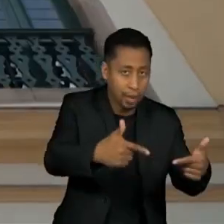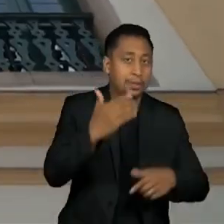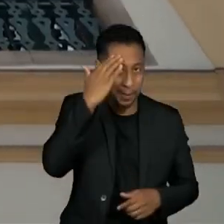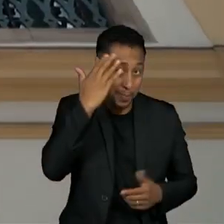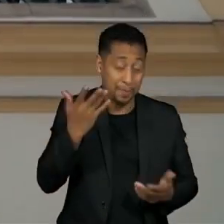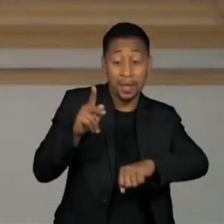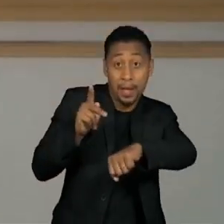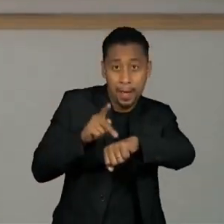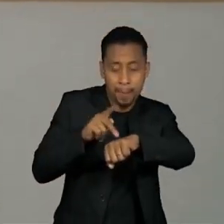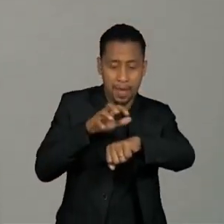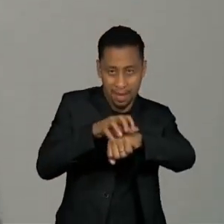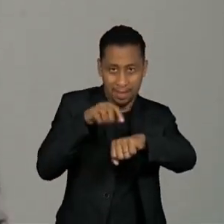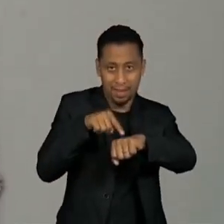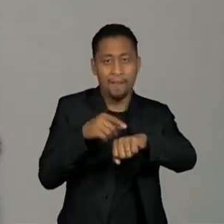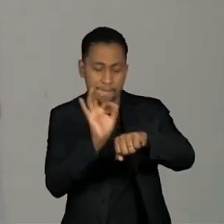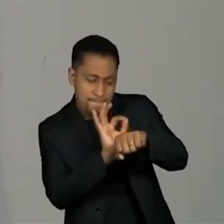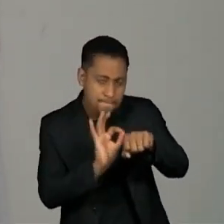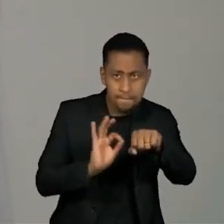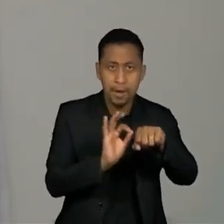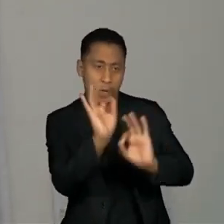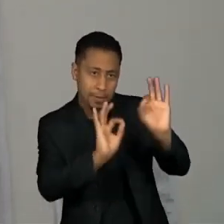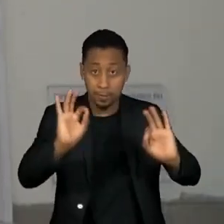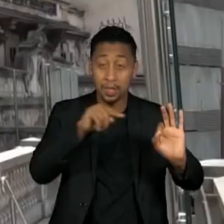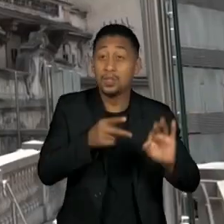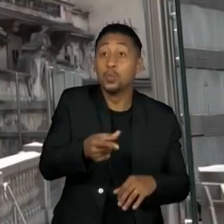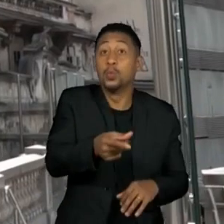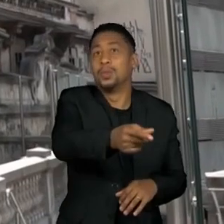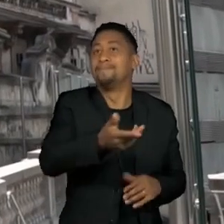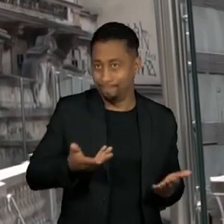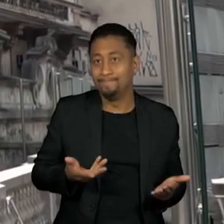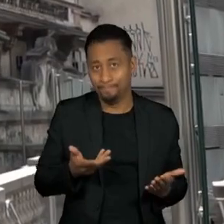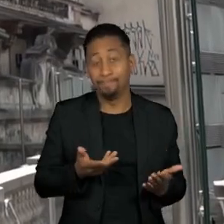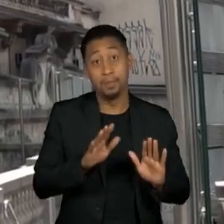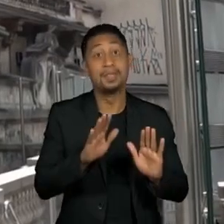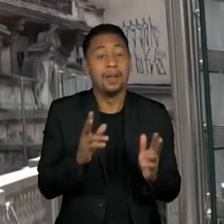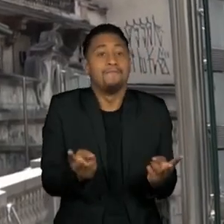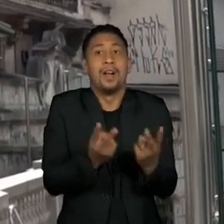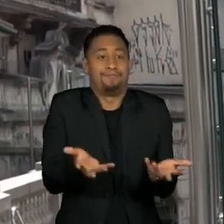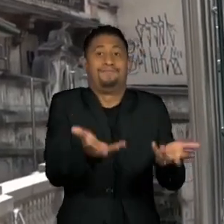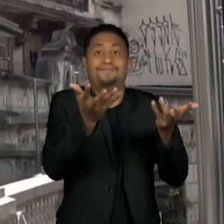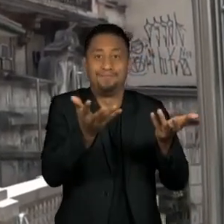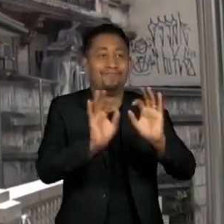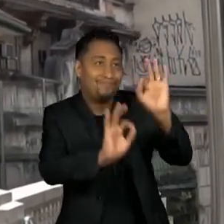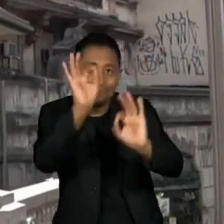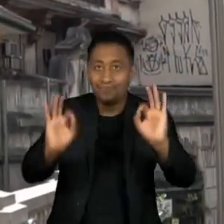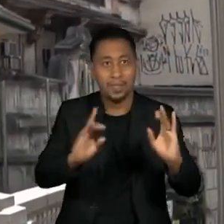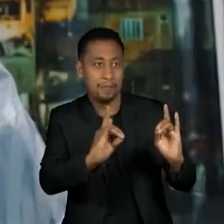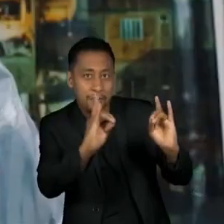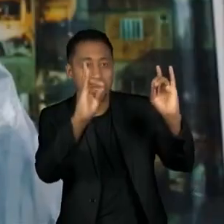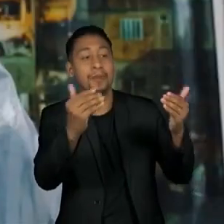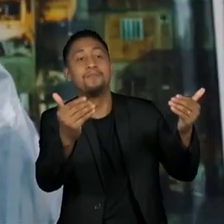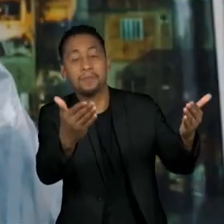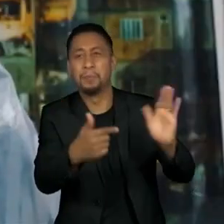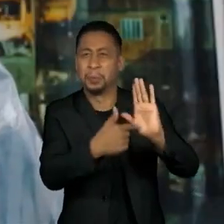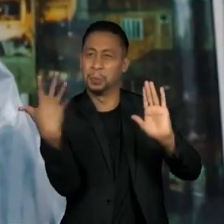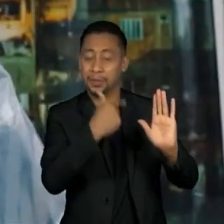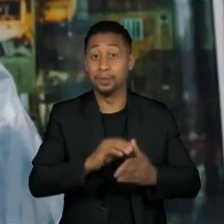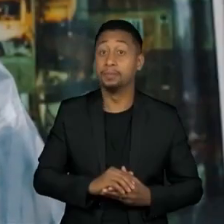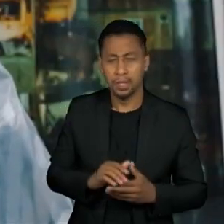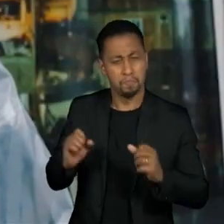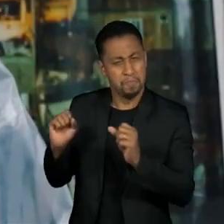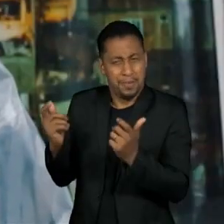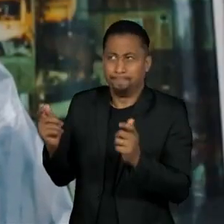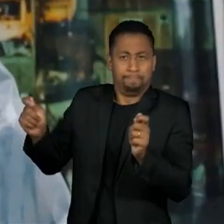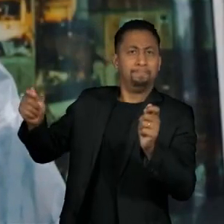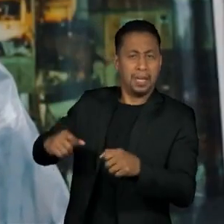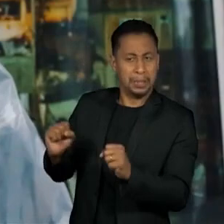fazia. A pedra, além de ser um material duradouro, permite entalhar essa pedra. Então, isso valorizava muito os edifícios, sobretudo as fachadas. Essa produção dele foi tão potente